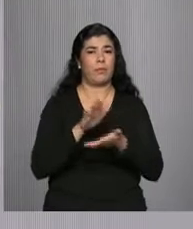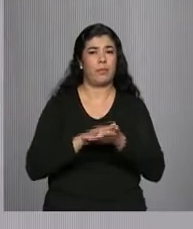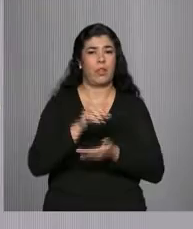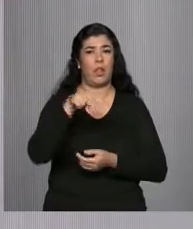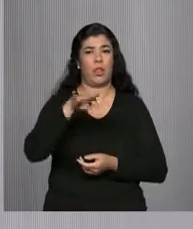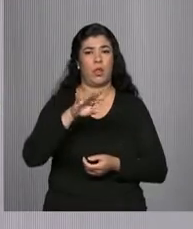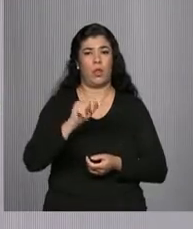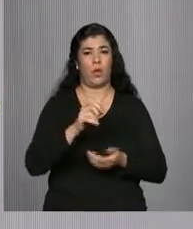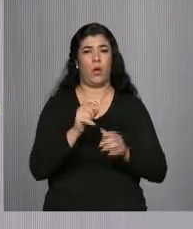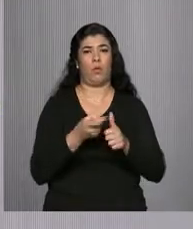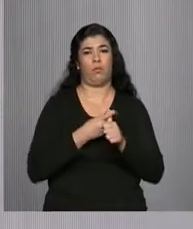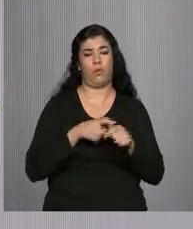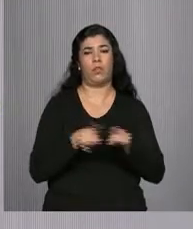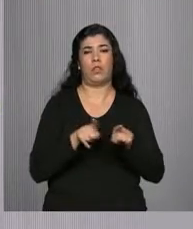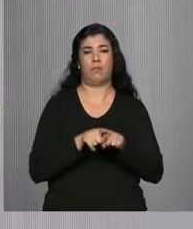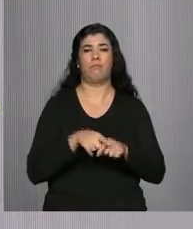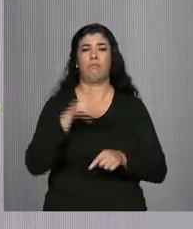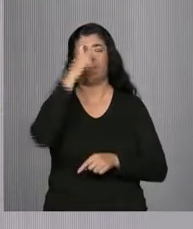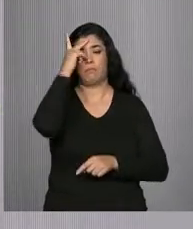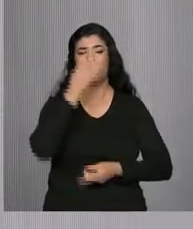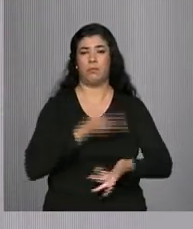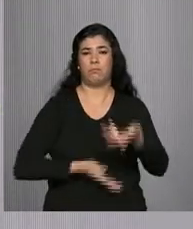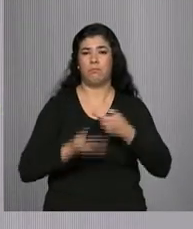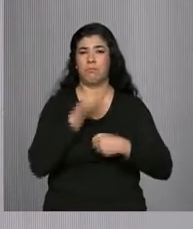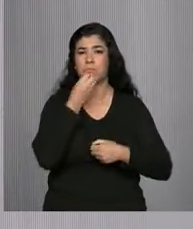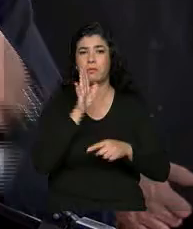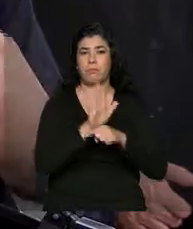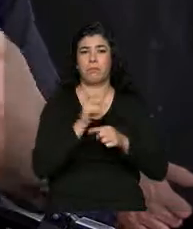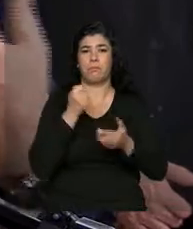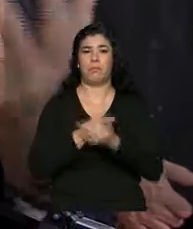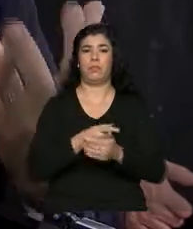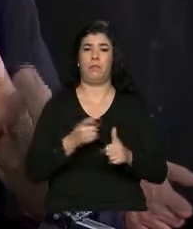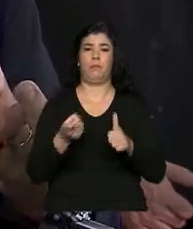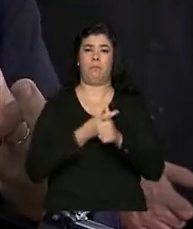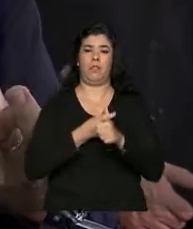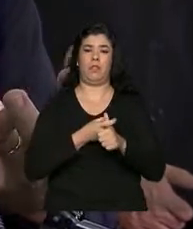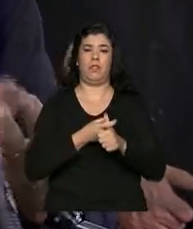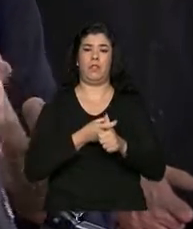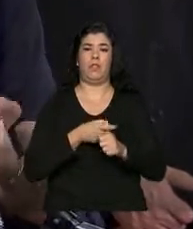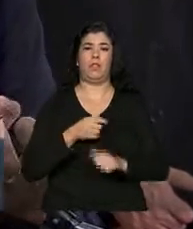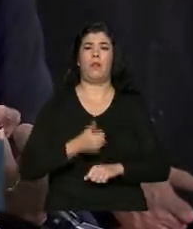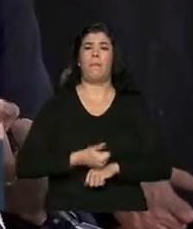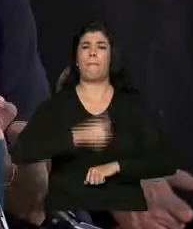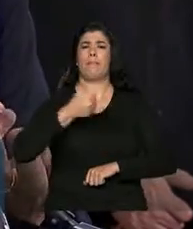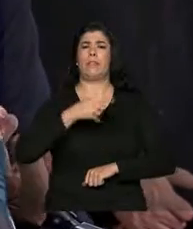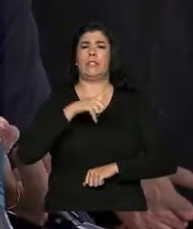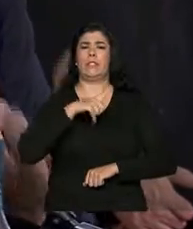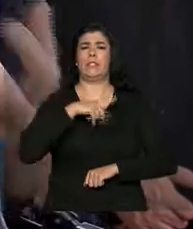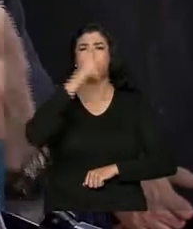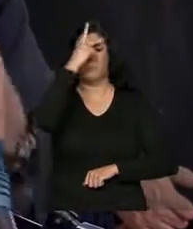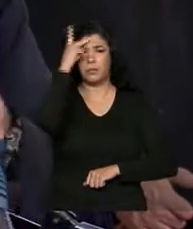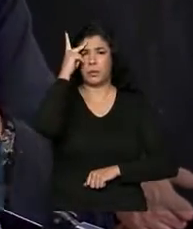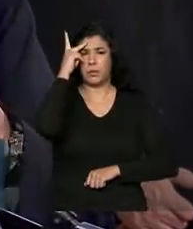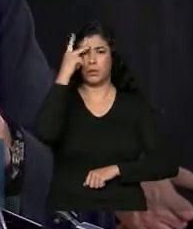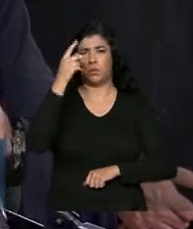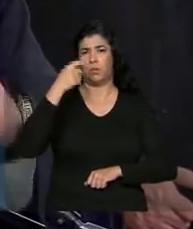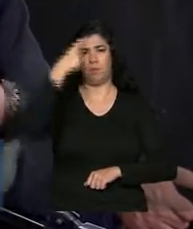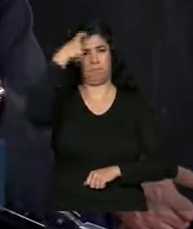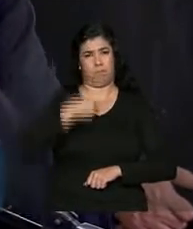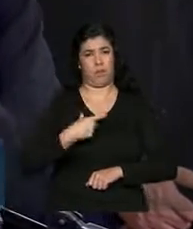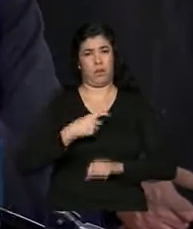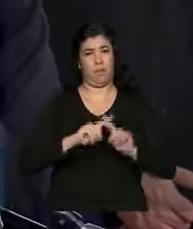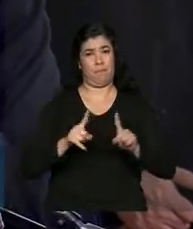empreendedor também tem benefícios na hora de pagar impostos. Ele é uma pessoa física, mas para efeitos fiscais,